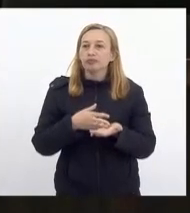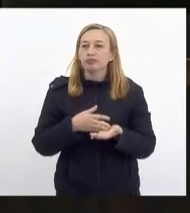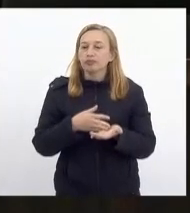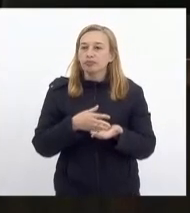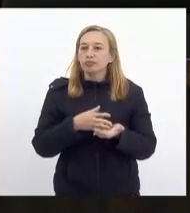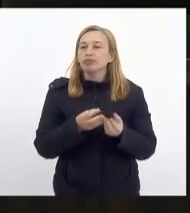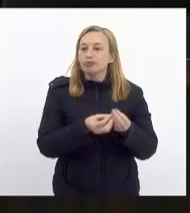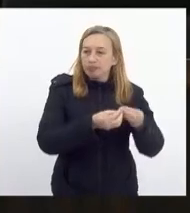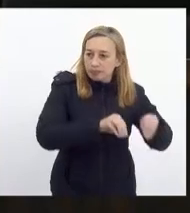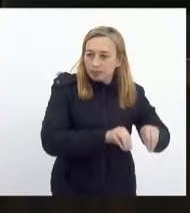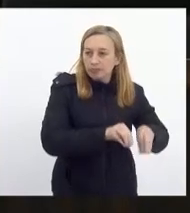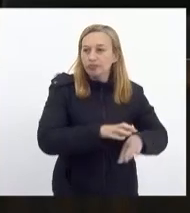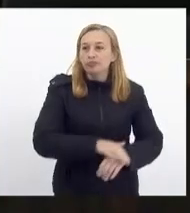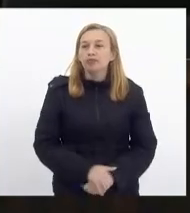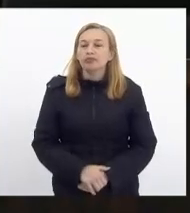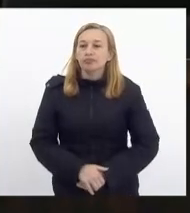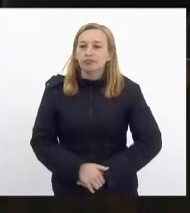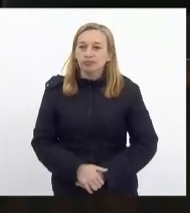Prejudicados.